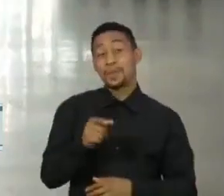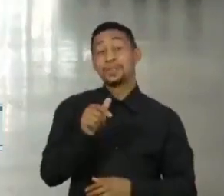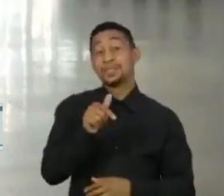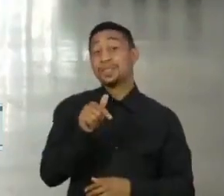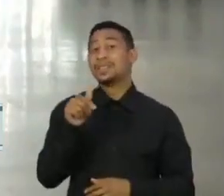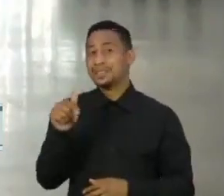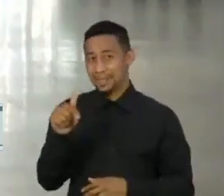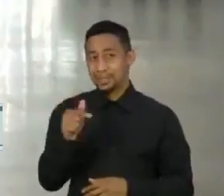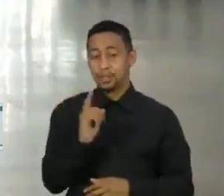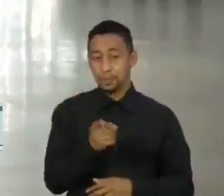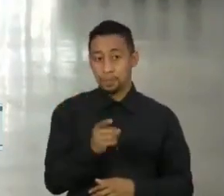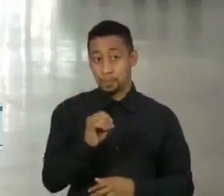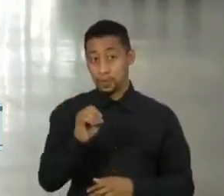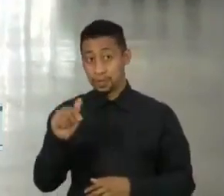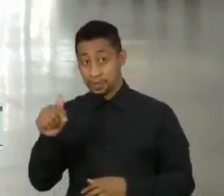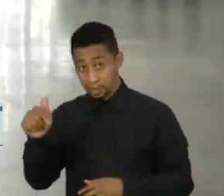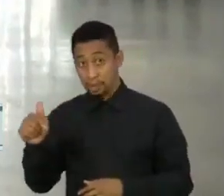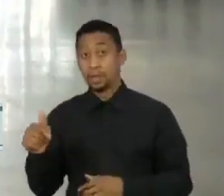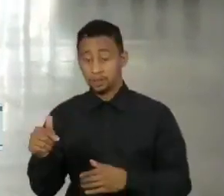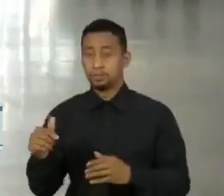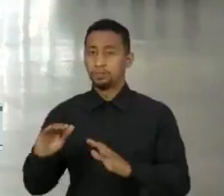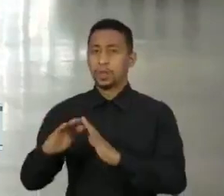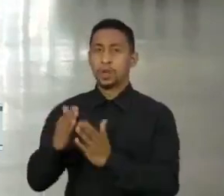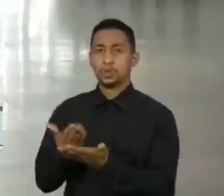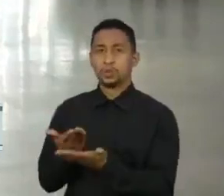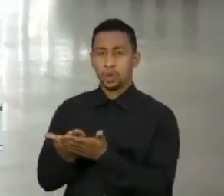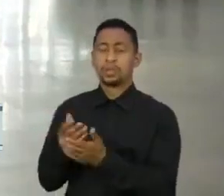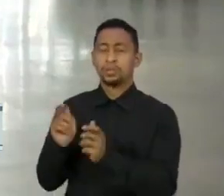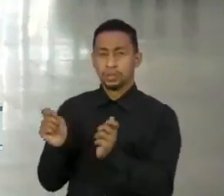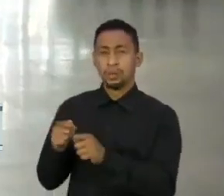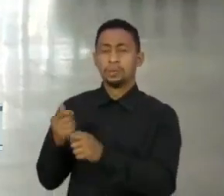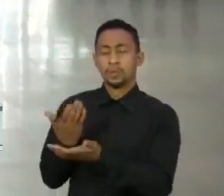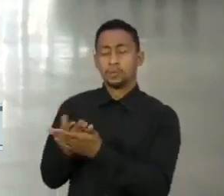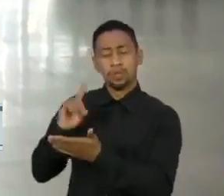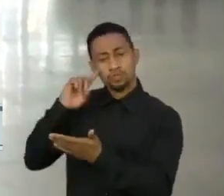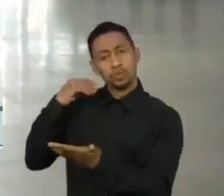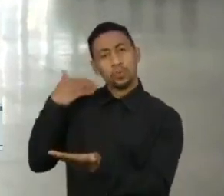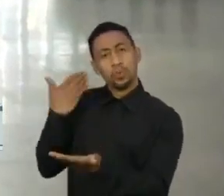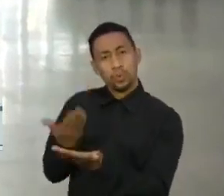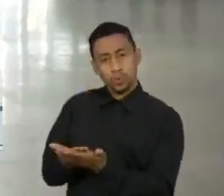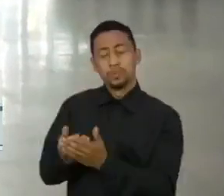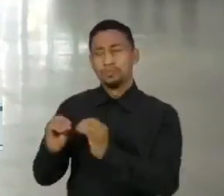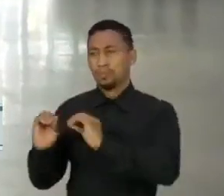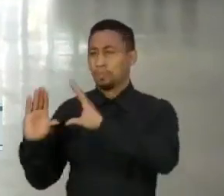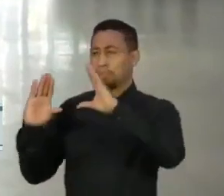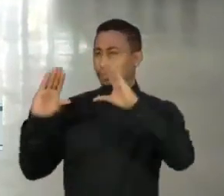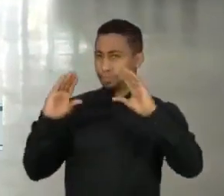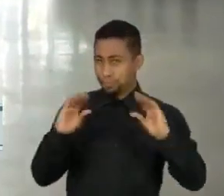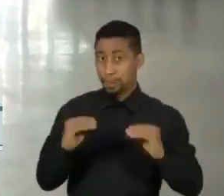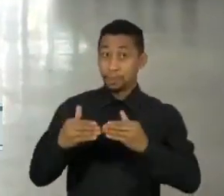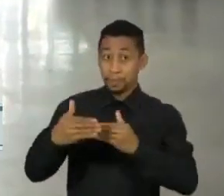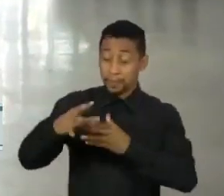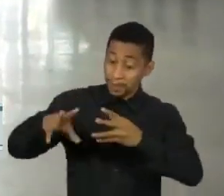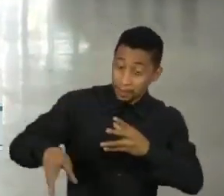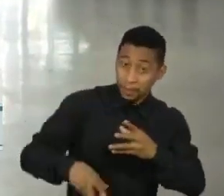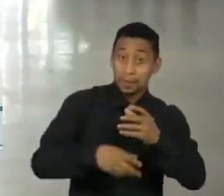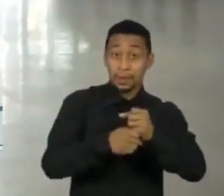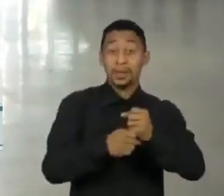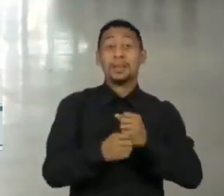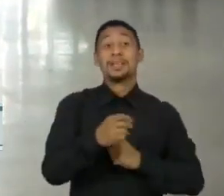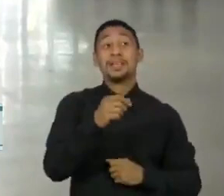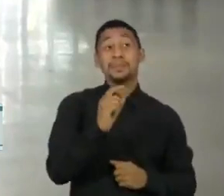em tempo integral. E a partir de 2022, outras 778 passam a fazer parte desse modelo,